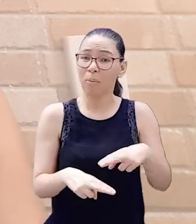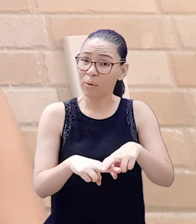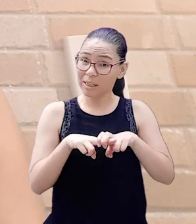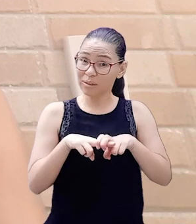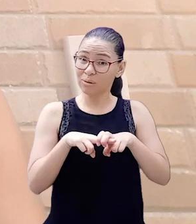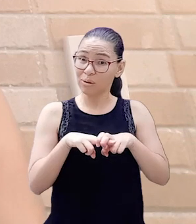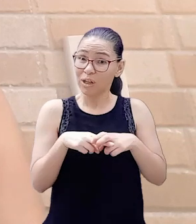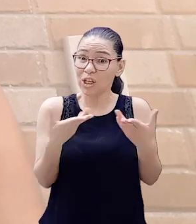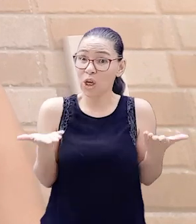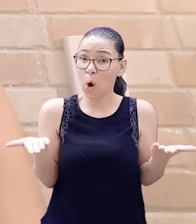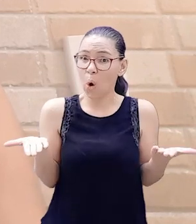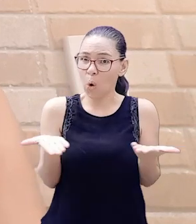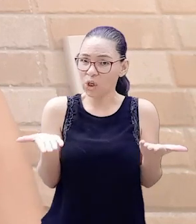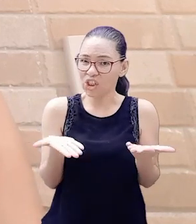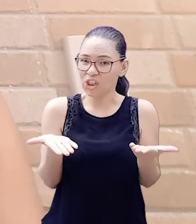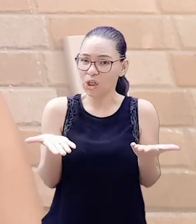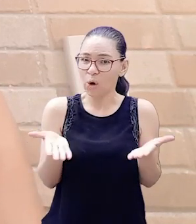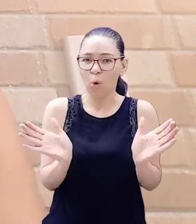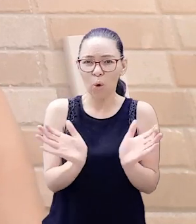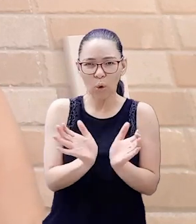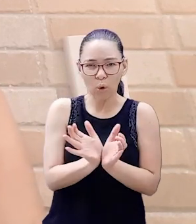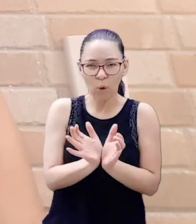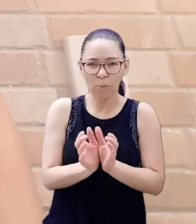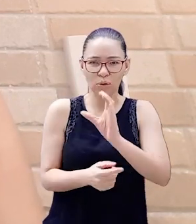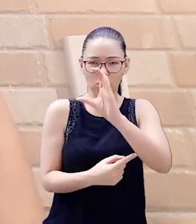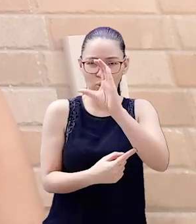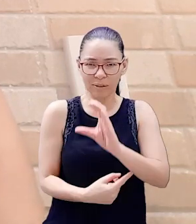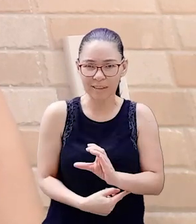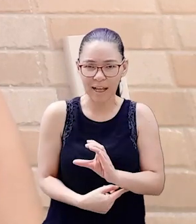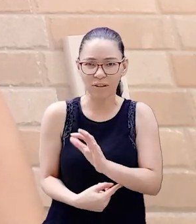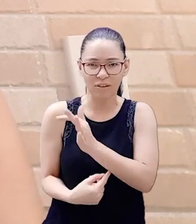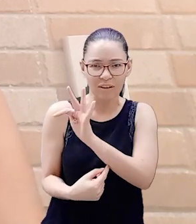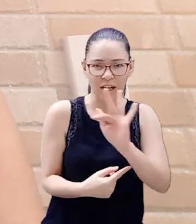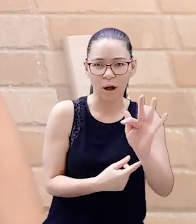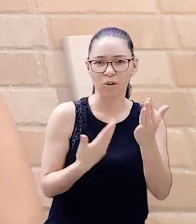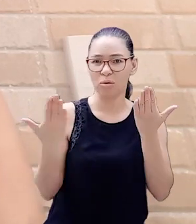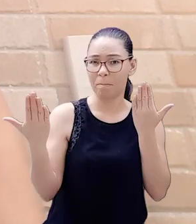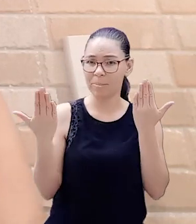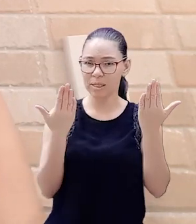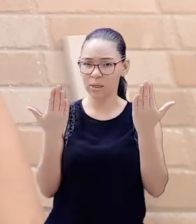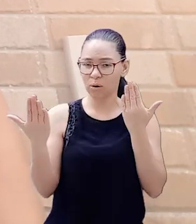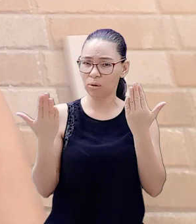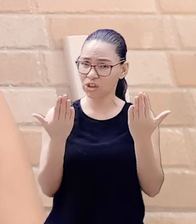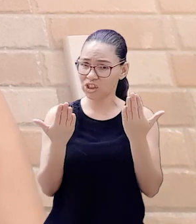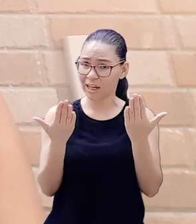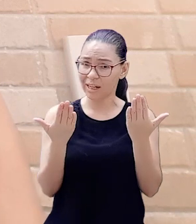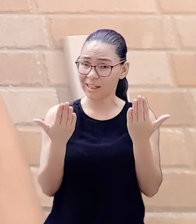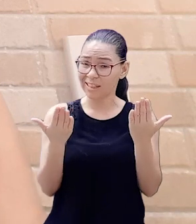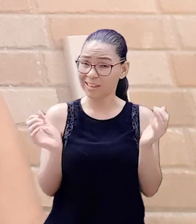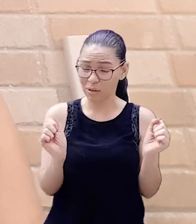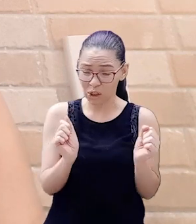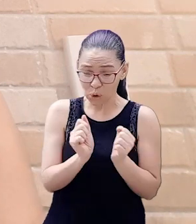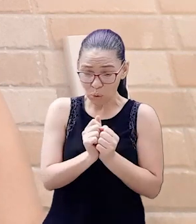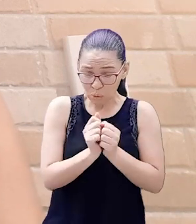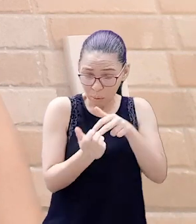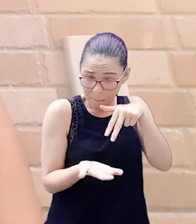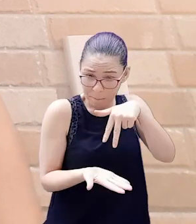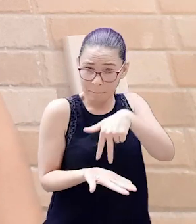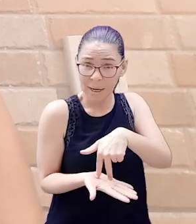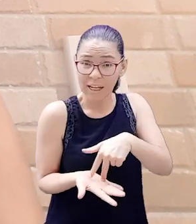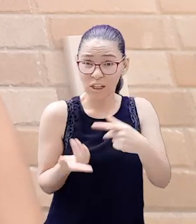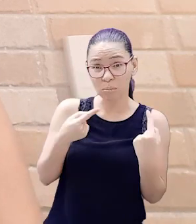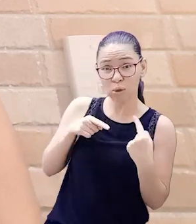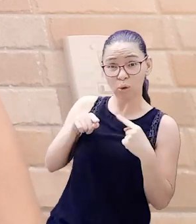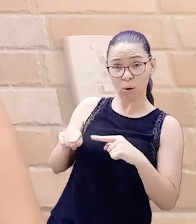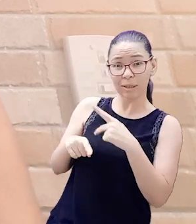ambiente. É por tudo isso que a Comissão de Direitos Humanos do Conselho Federal de Psicologia é contrária ao